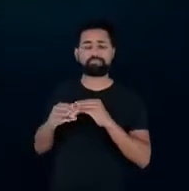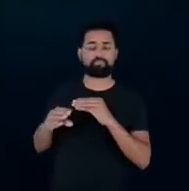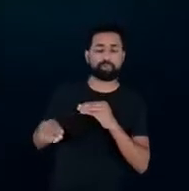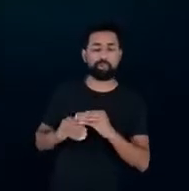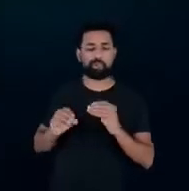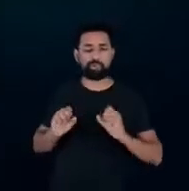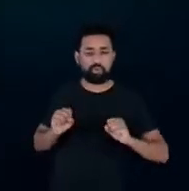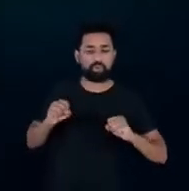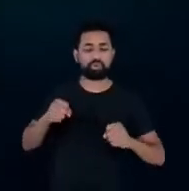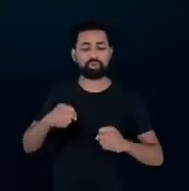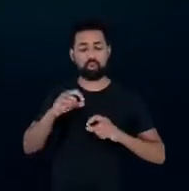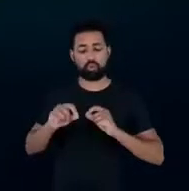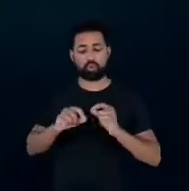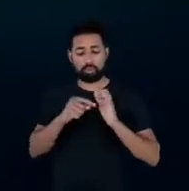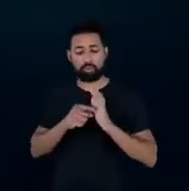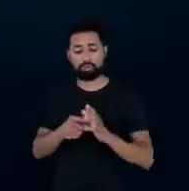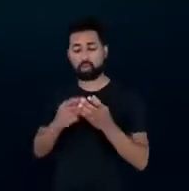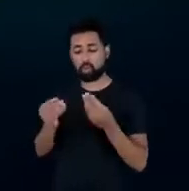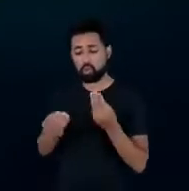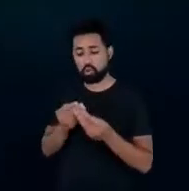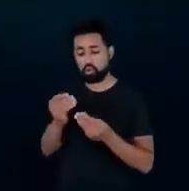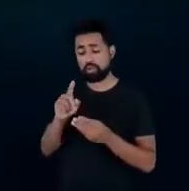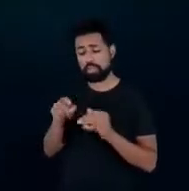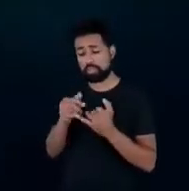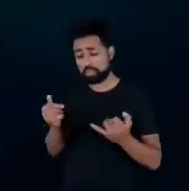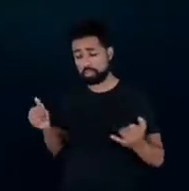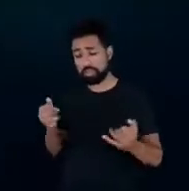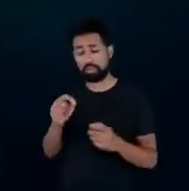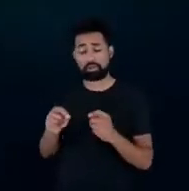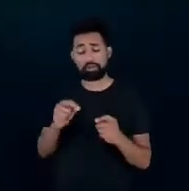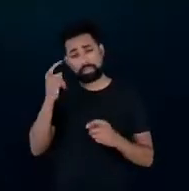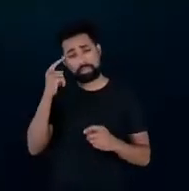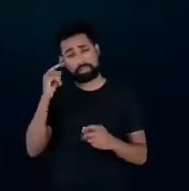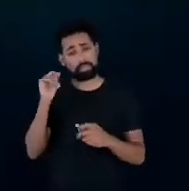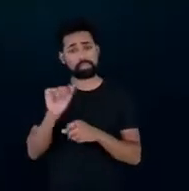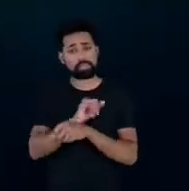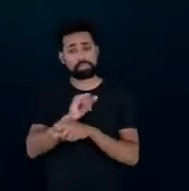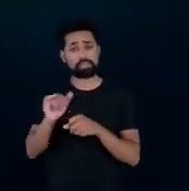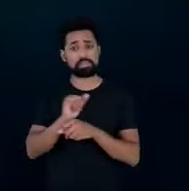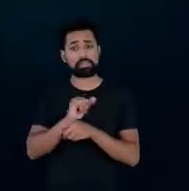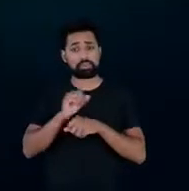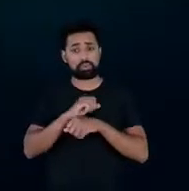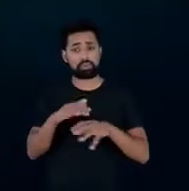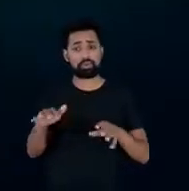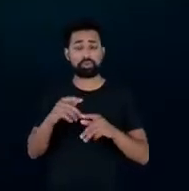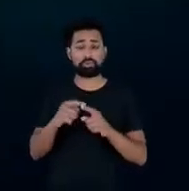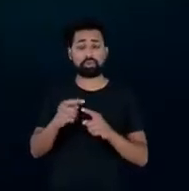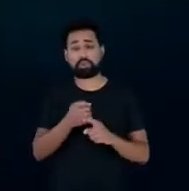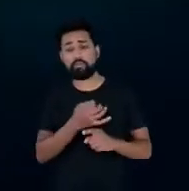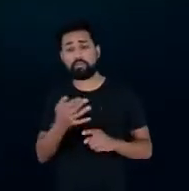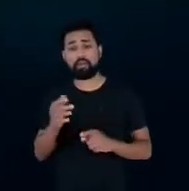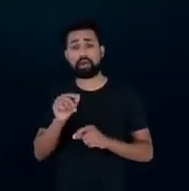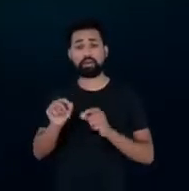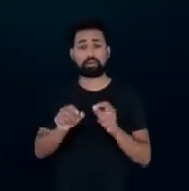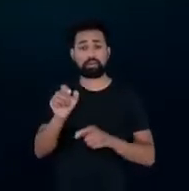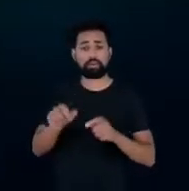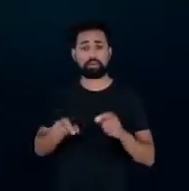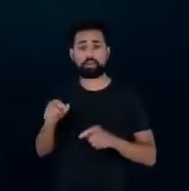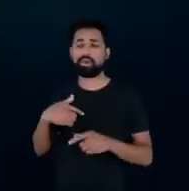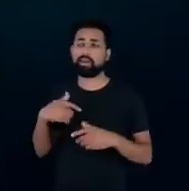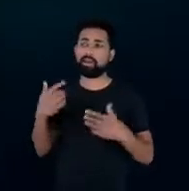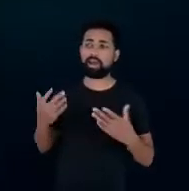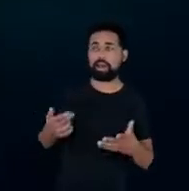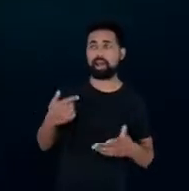o caráter da eficiência energética enquanto recurso distribuído. Historicamente, muitos se debateu por que não se